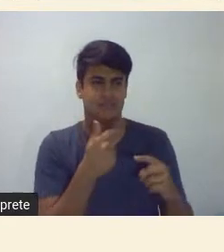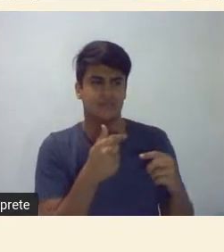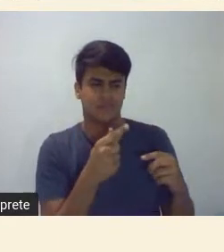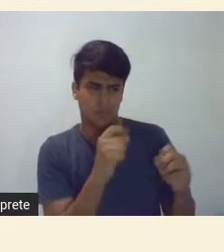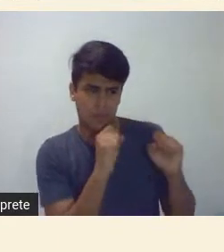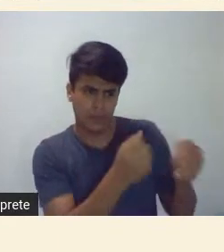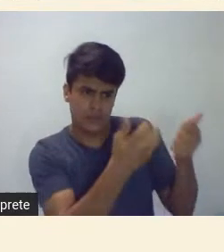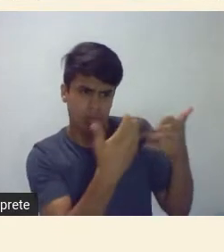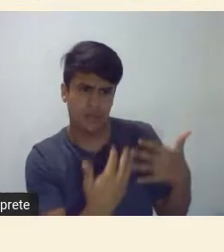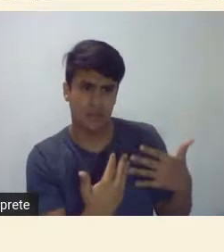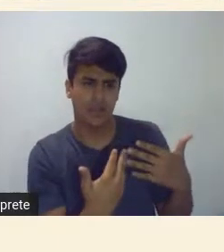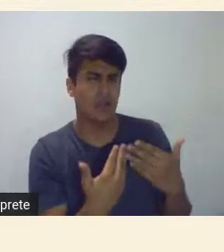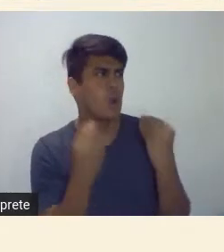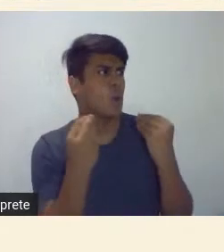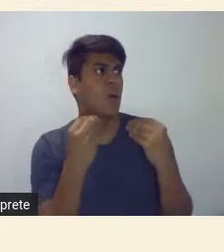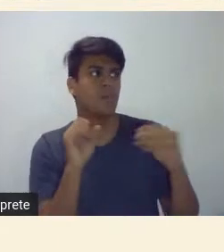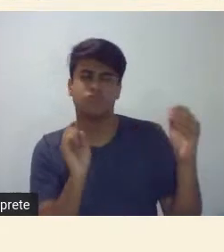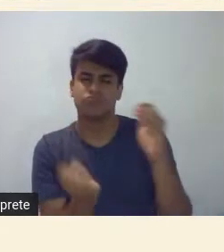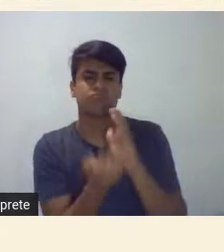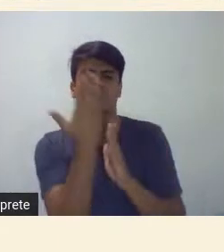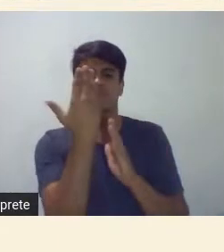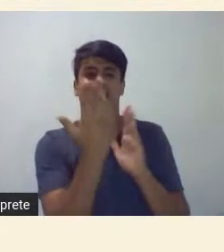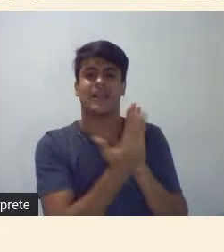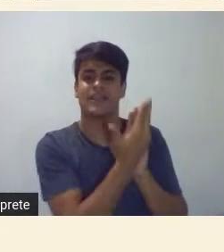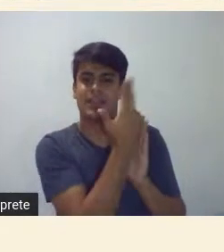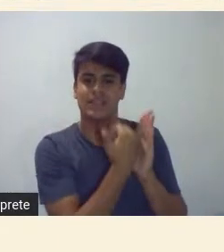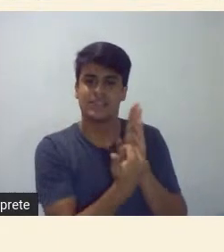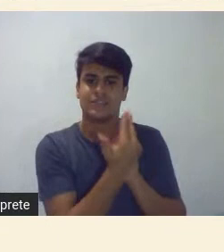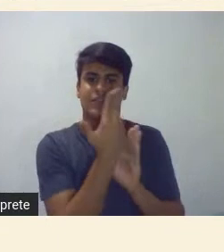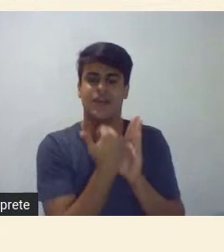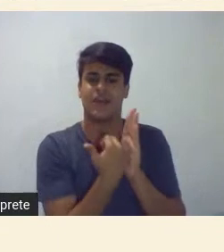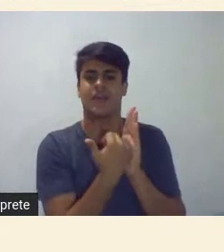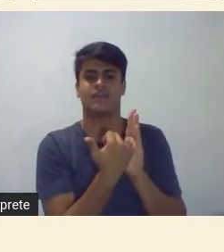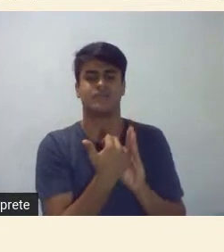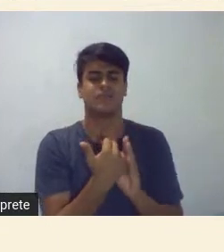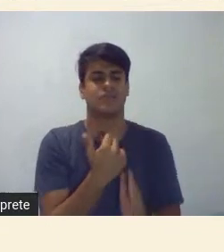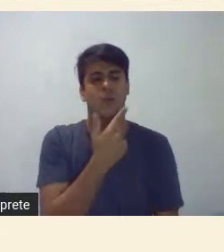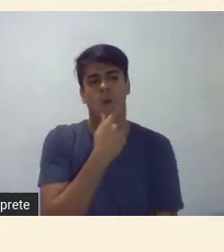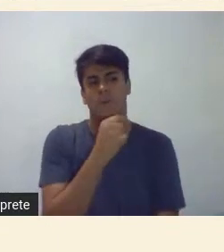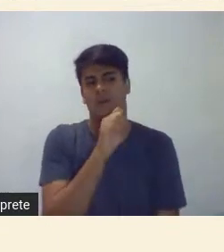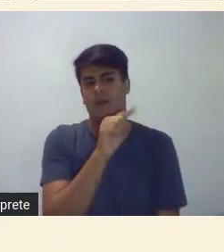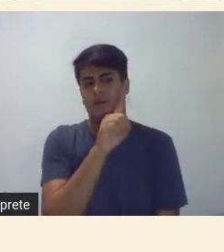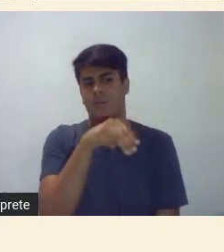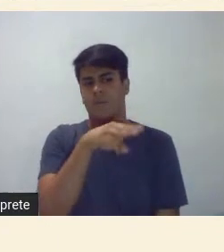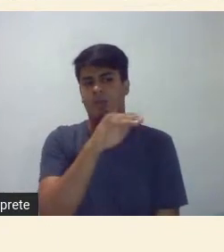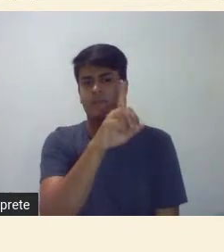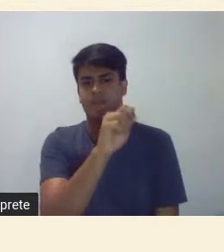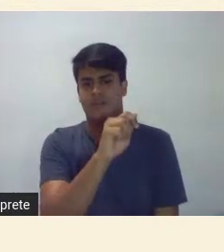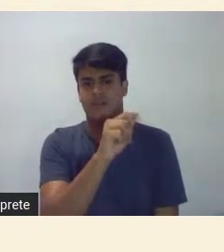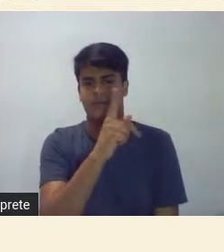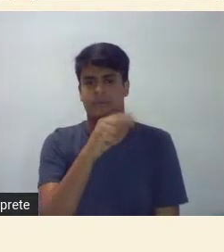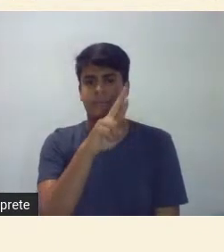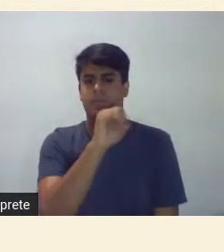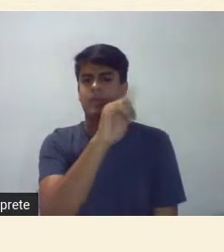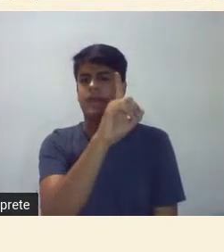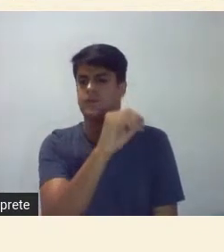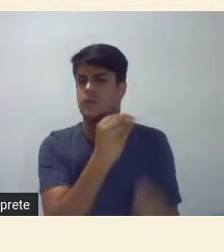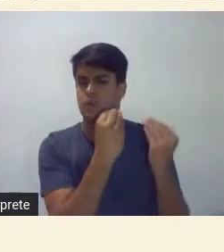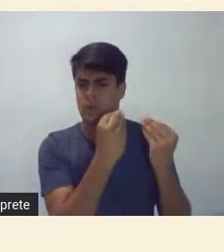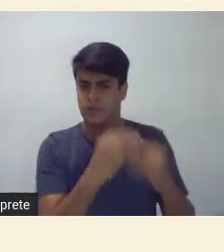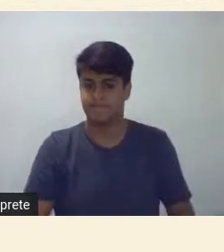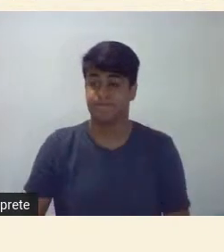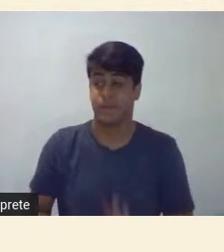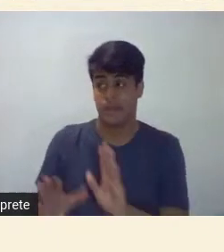como surgiu esse desenho de Ian de Almeida Prado eu estava conversando com o Ian de Almeida